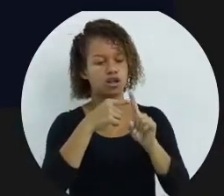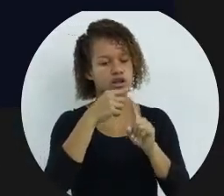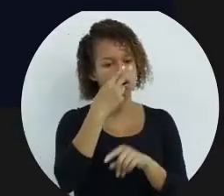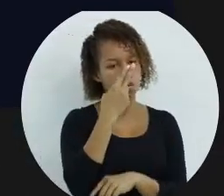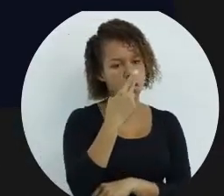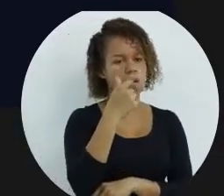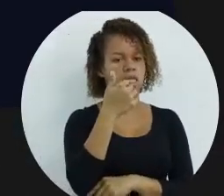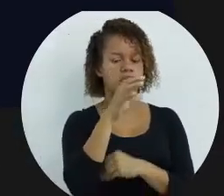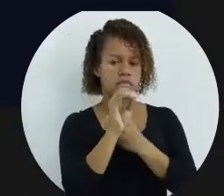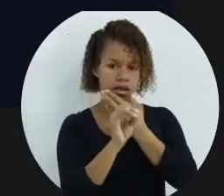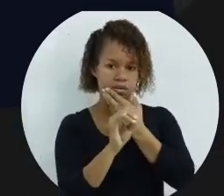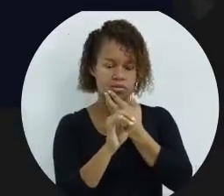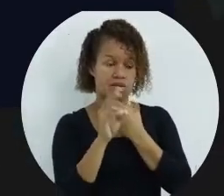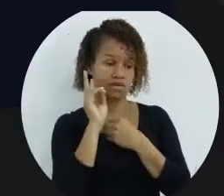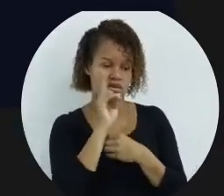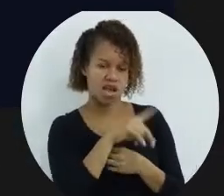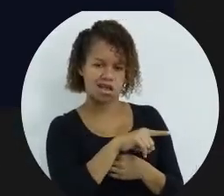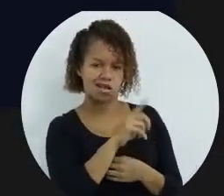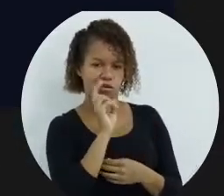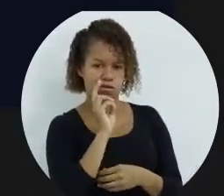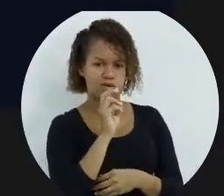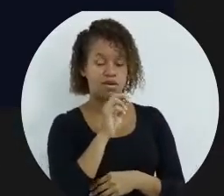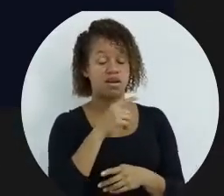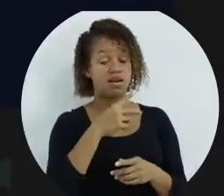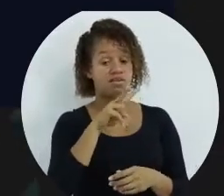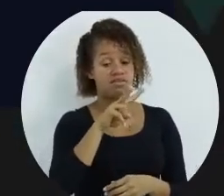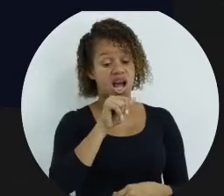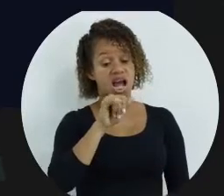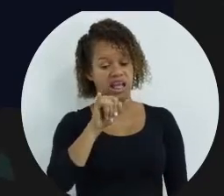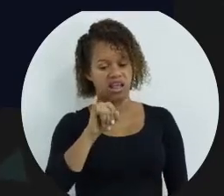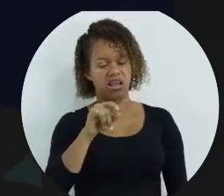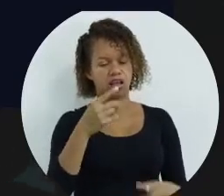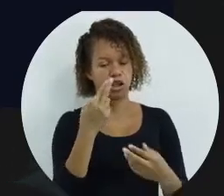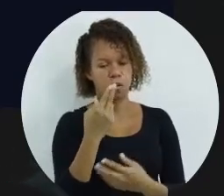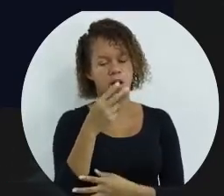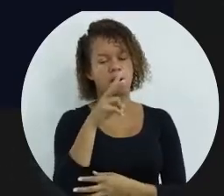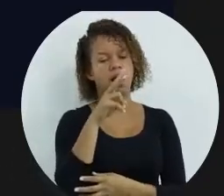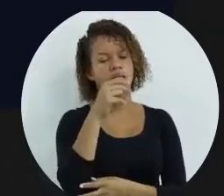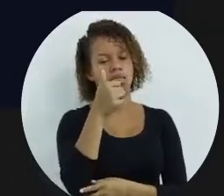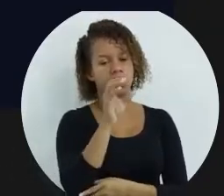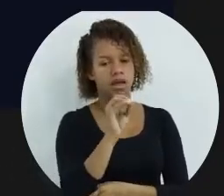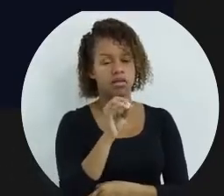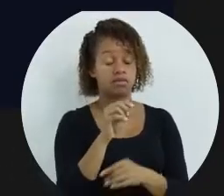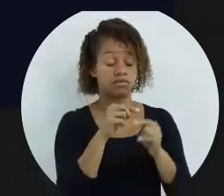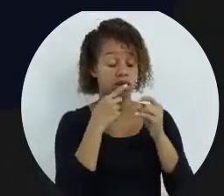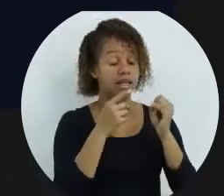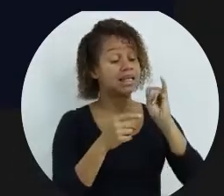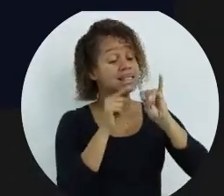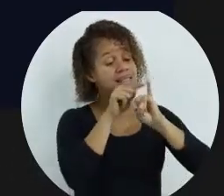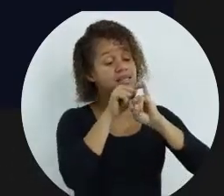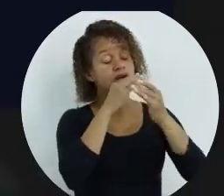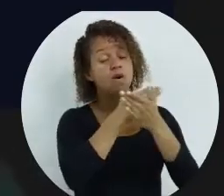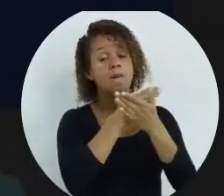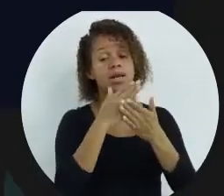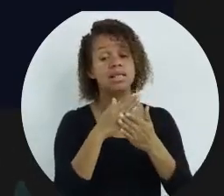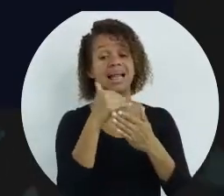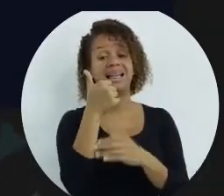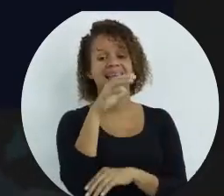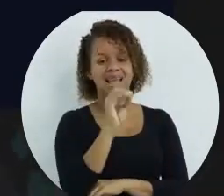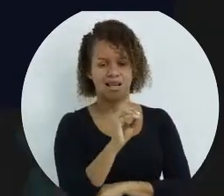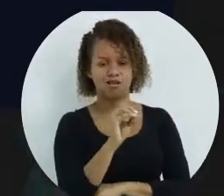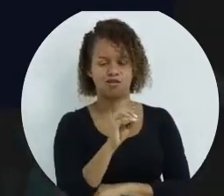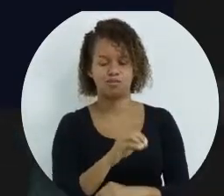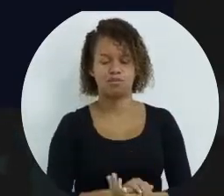10. Então, observa aí no código var i igual a 10. A gente está dizendo que esse i, ele vai começar pelo valor de 10,